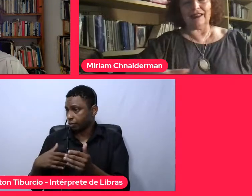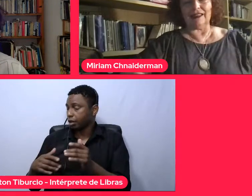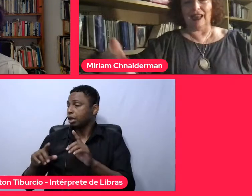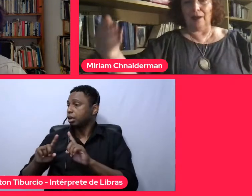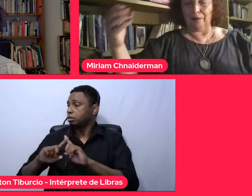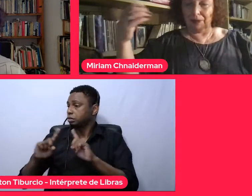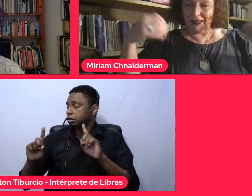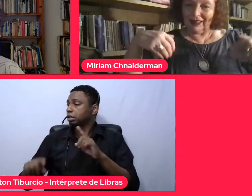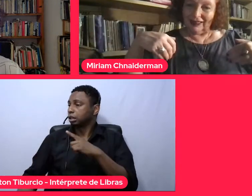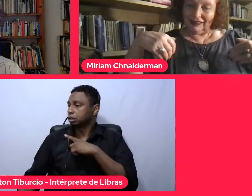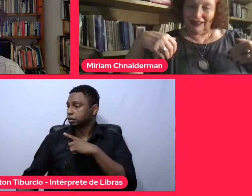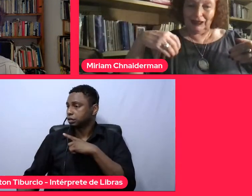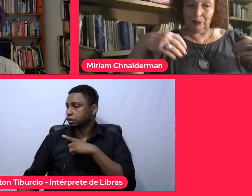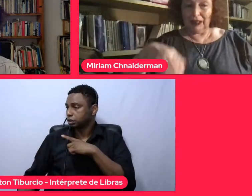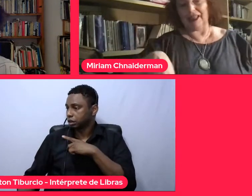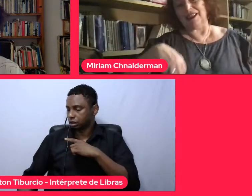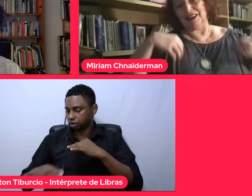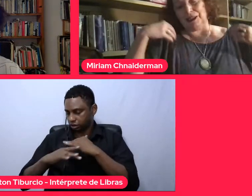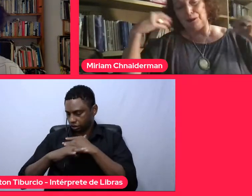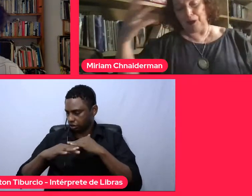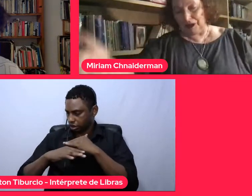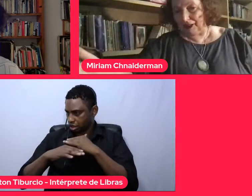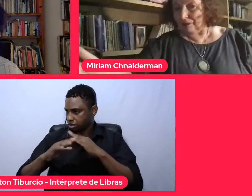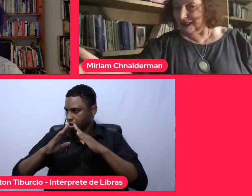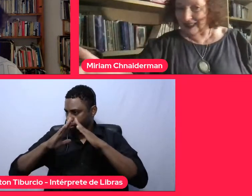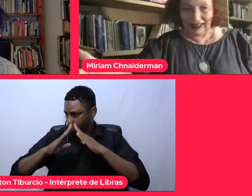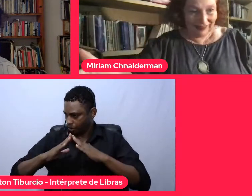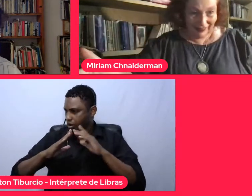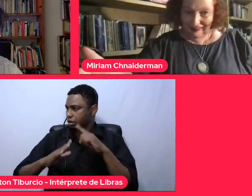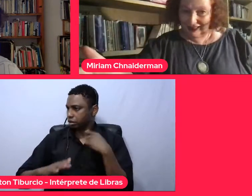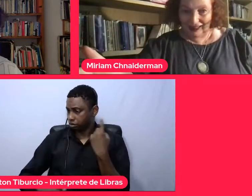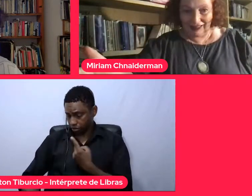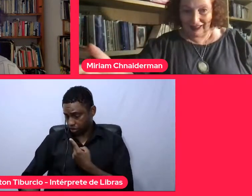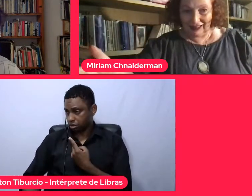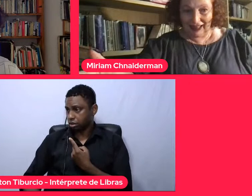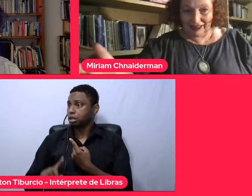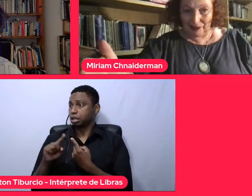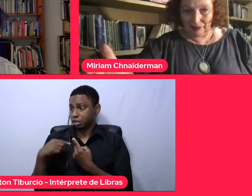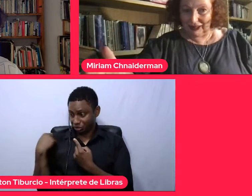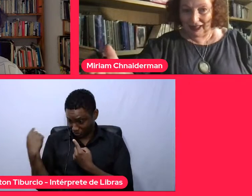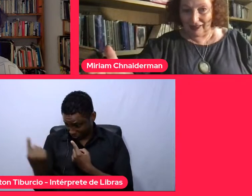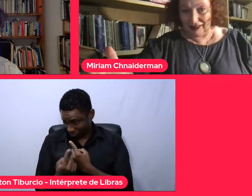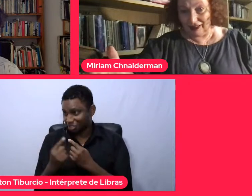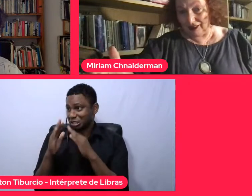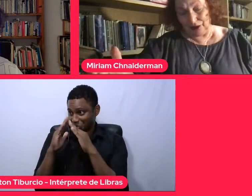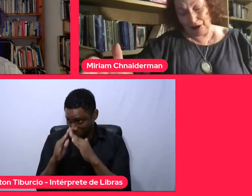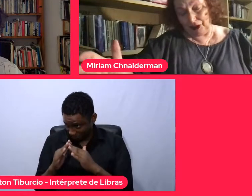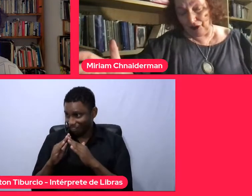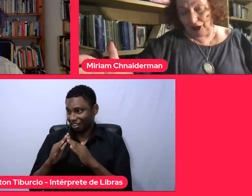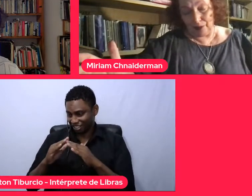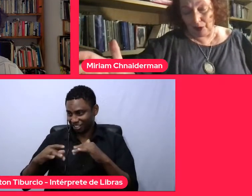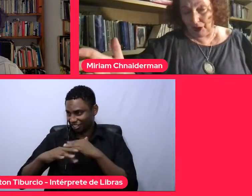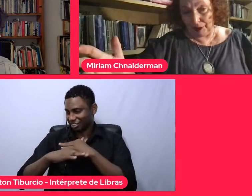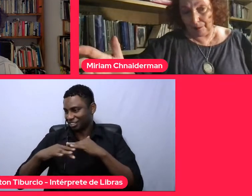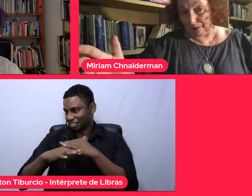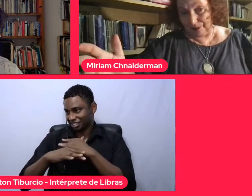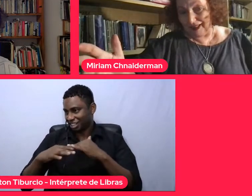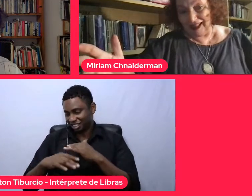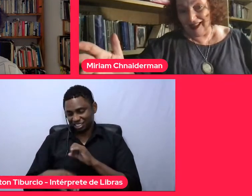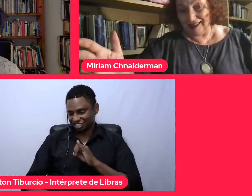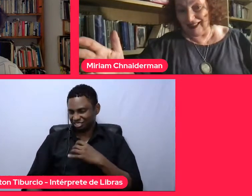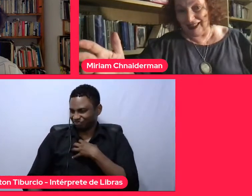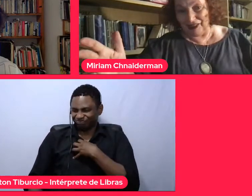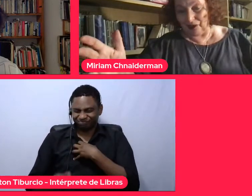a cidade habita a gente para que a gente possa habitá-la. Sem a cidade habitar a gente, o jeito é ir embora,